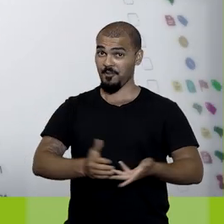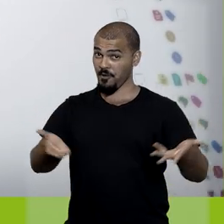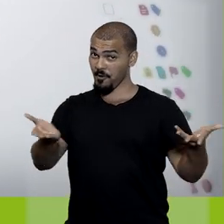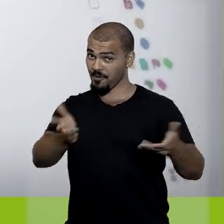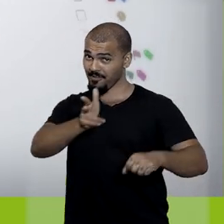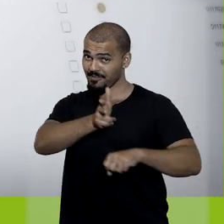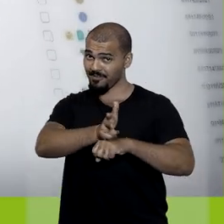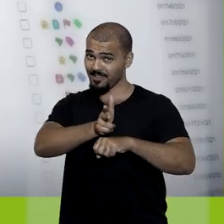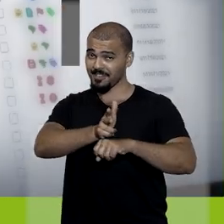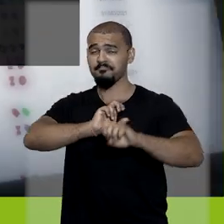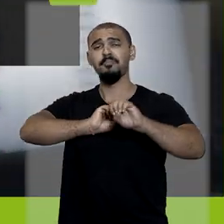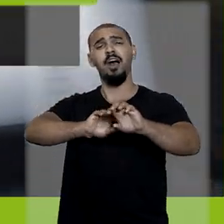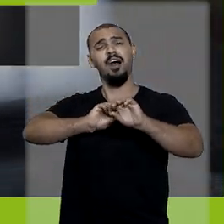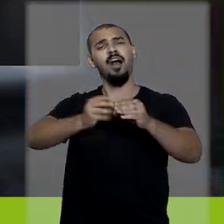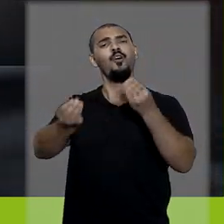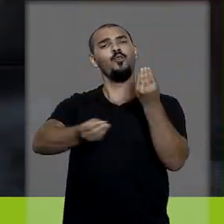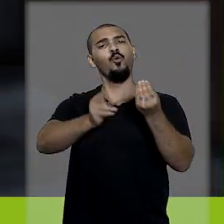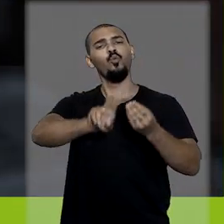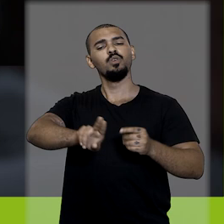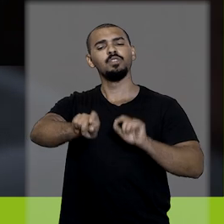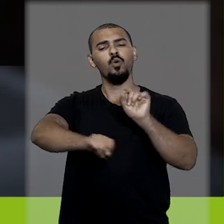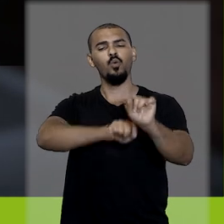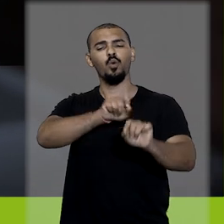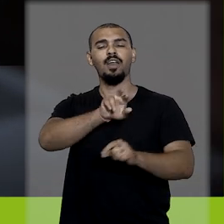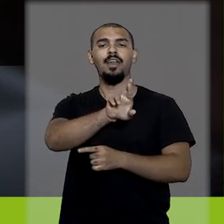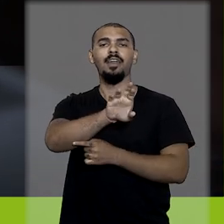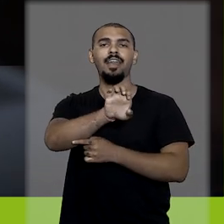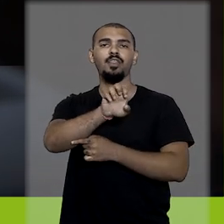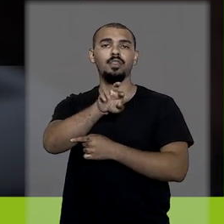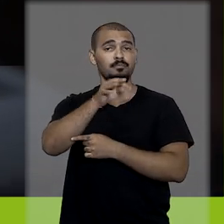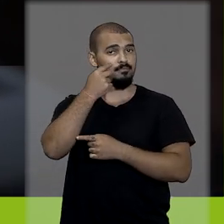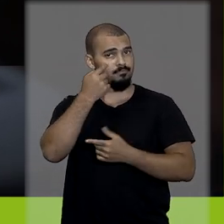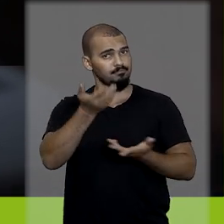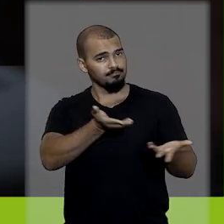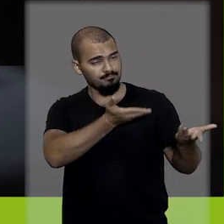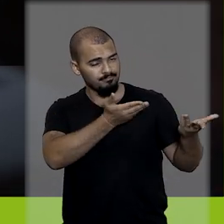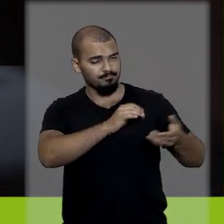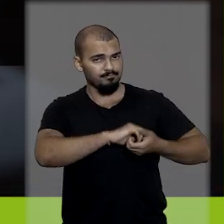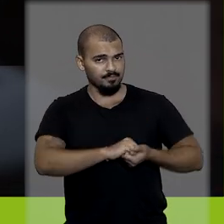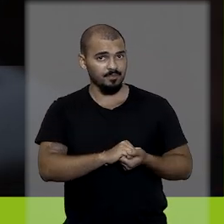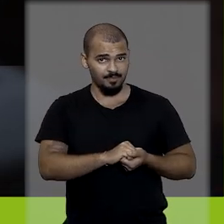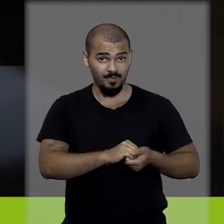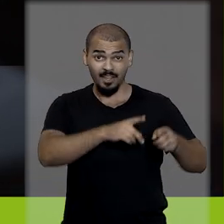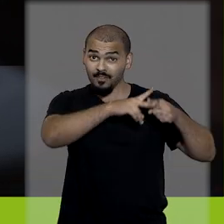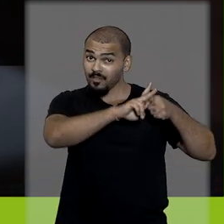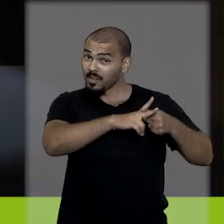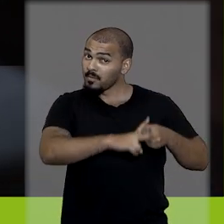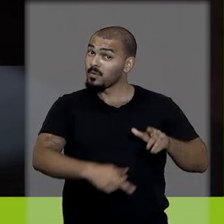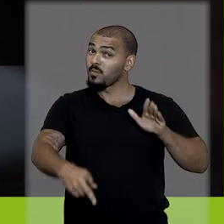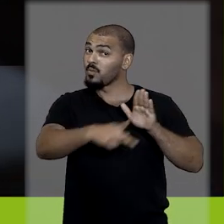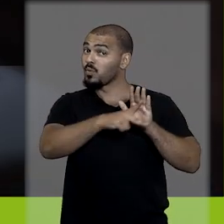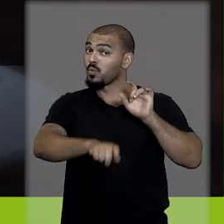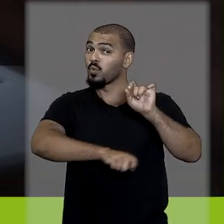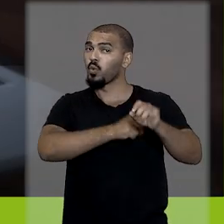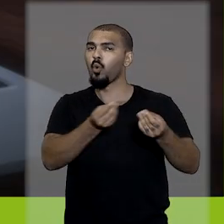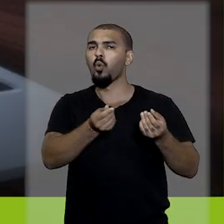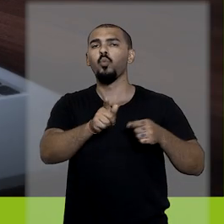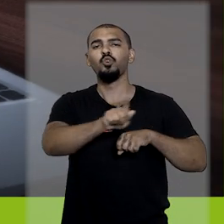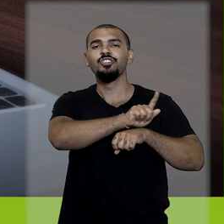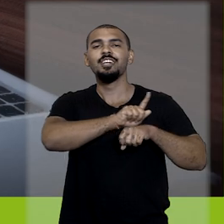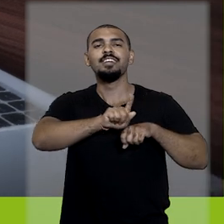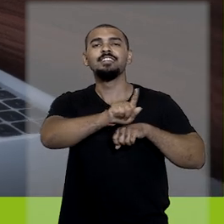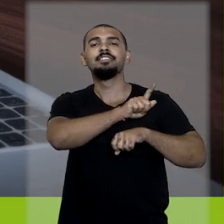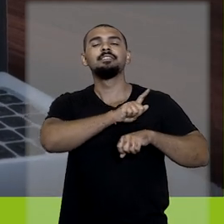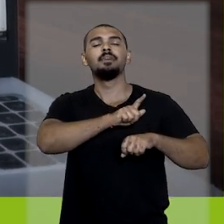Neste vídeo, você vai aprender a usar a funcionalidade Retorno Programado, uma ferramenta destinada ao